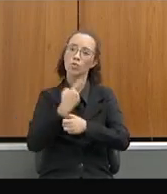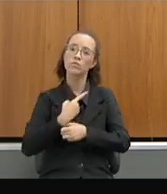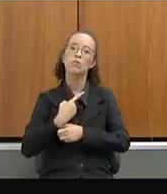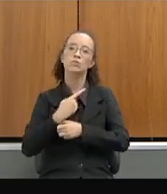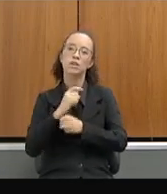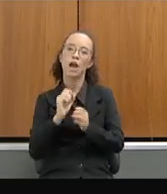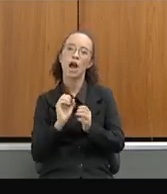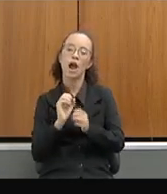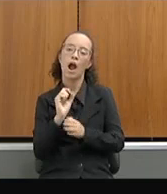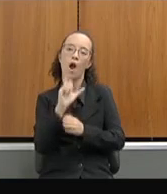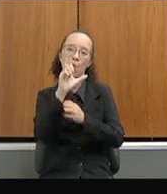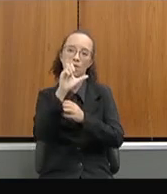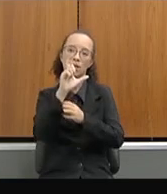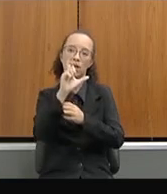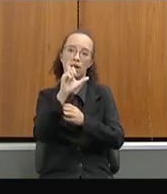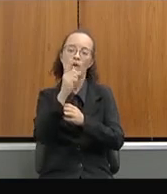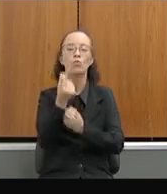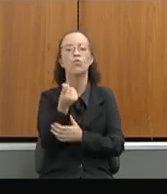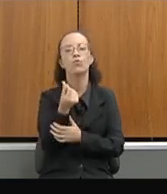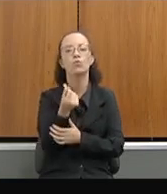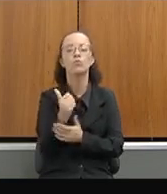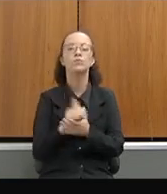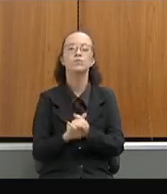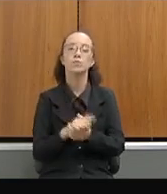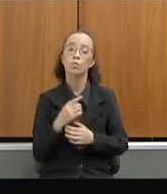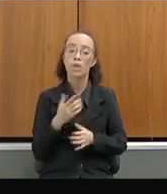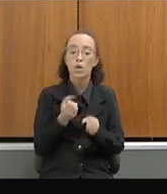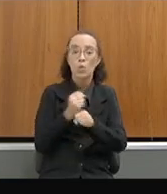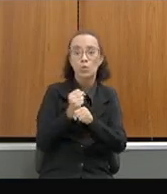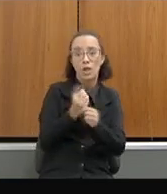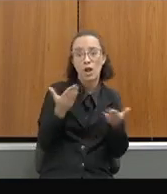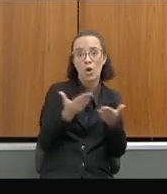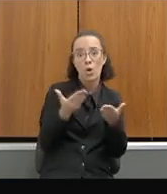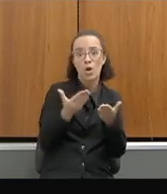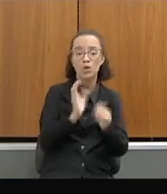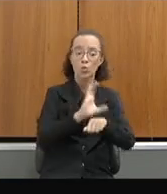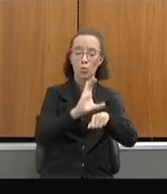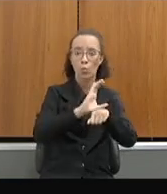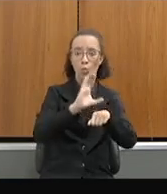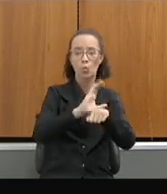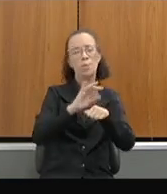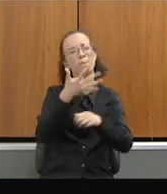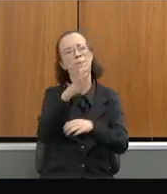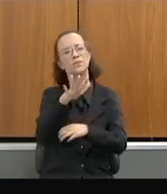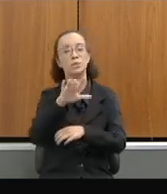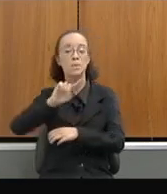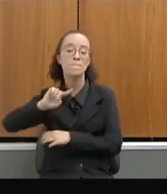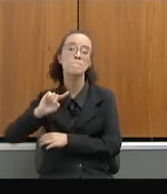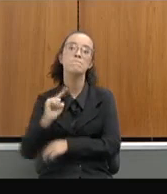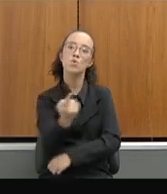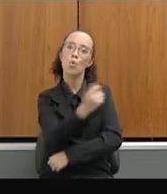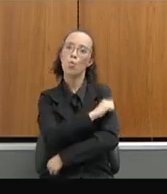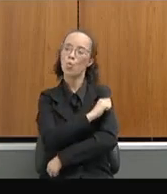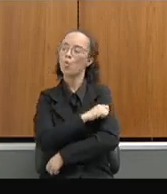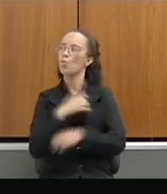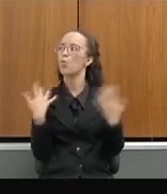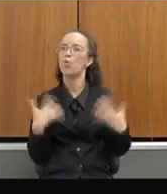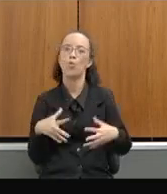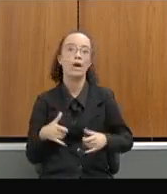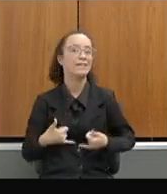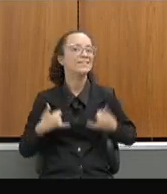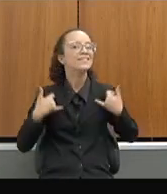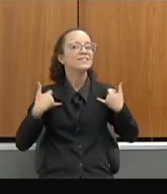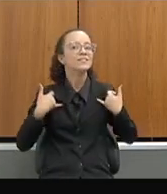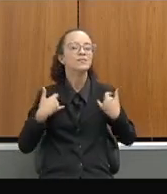desse auxílio. Este ano, nós já temos formando, no Trilhas de Futuro, mais de mil estudantes. Isso é motivo de muito orgulho.